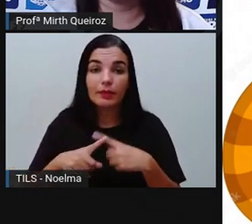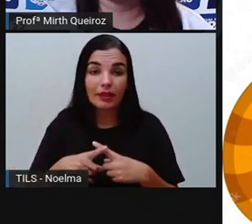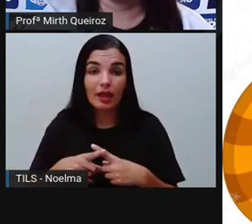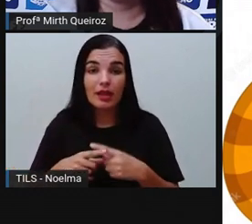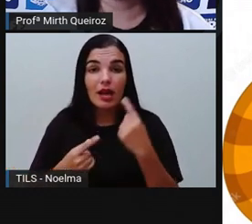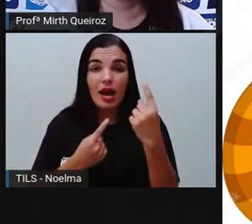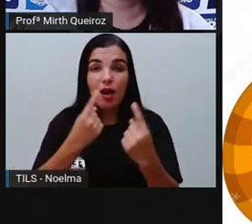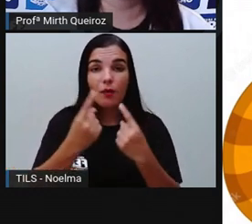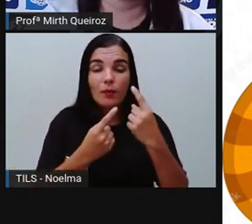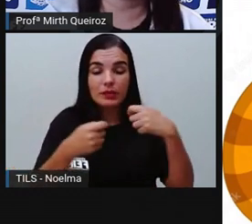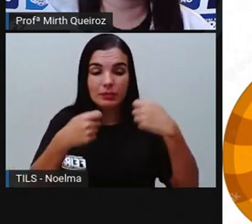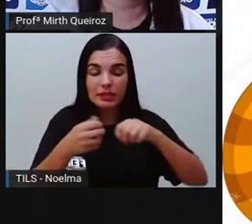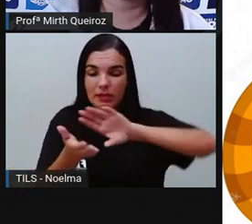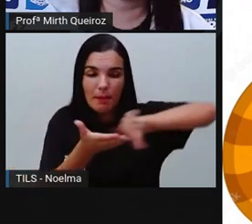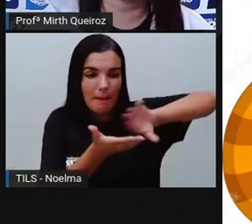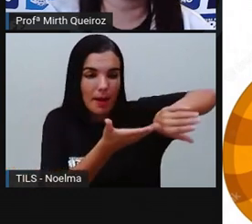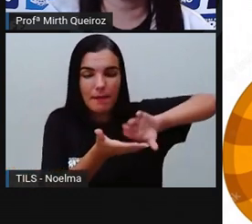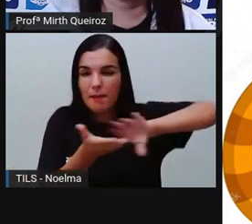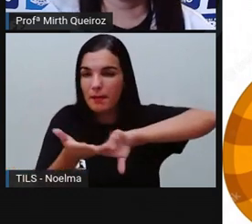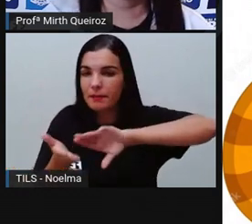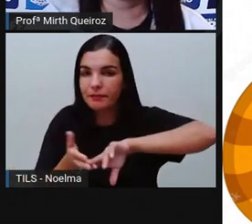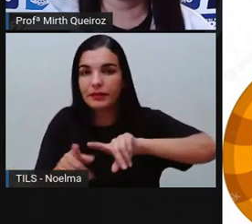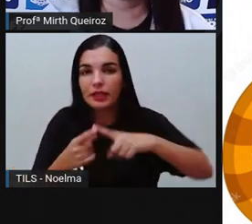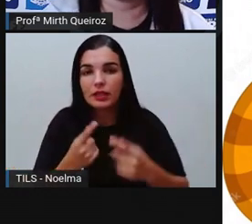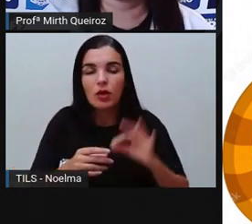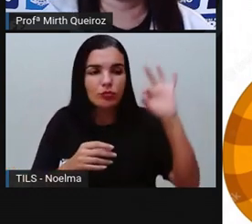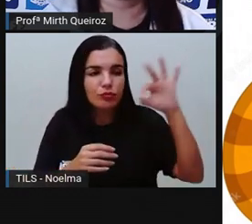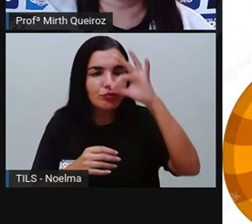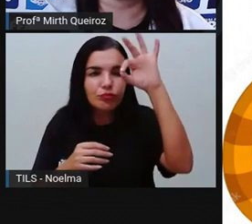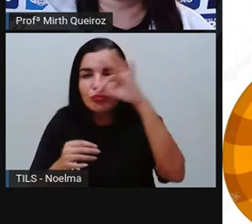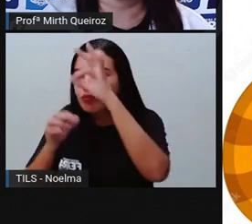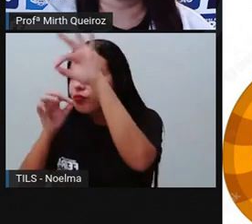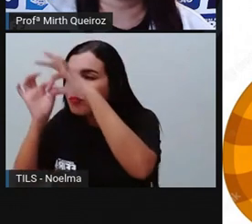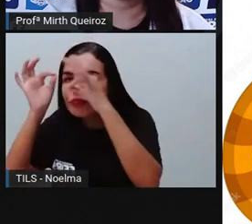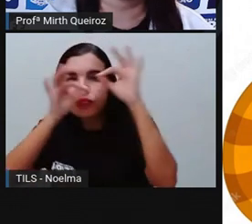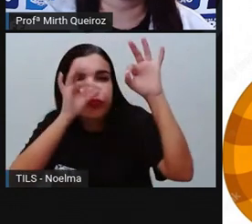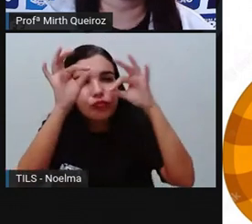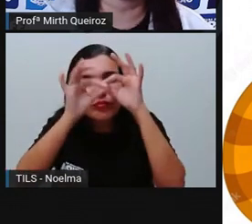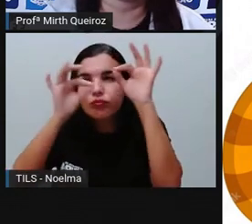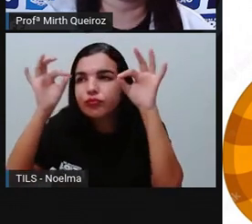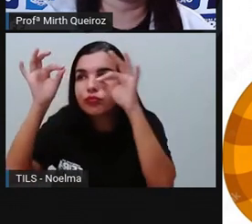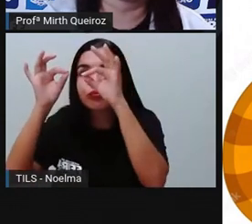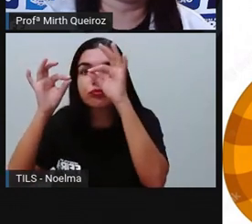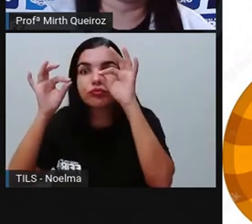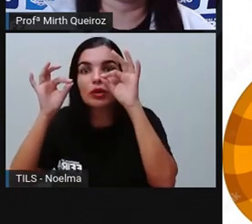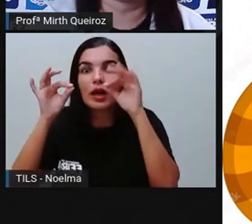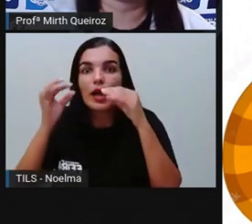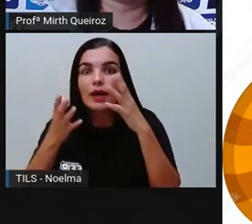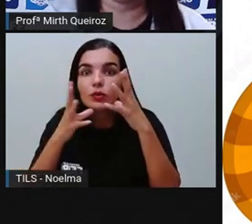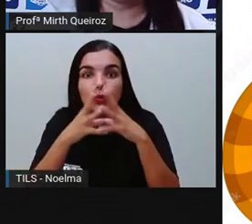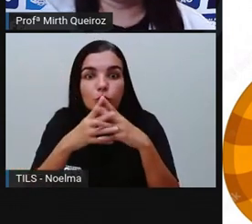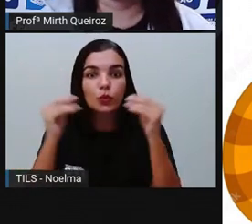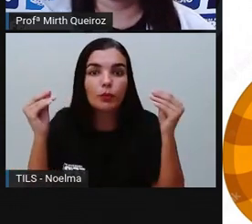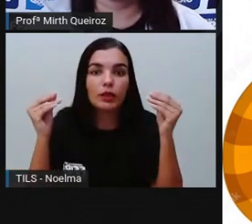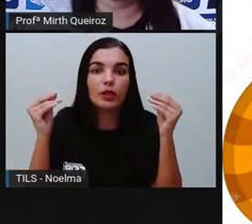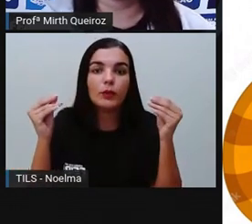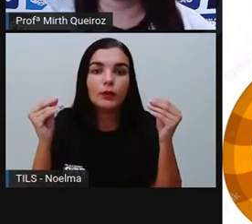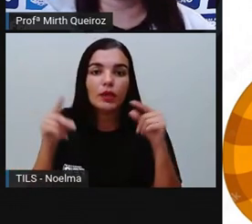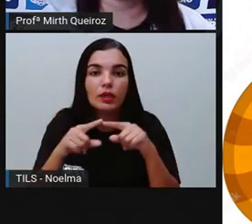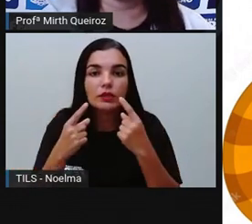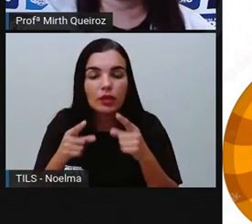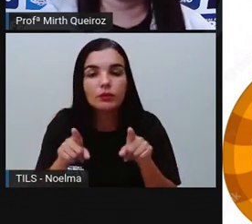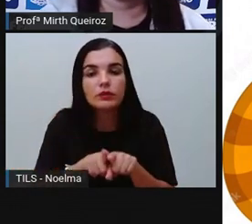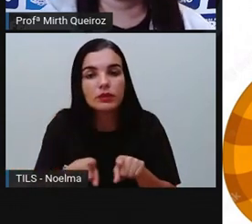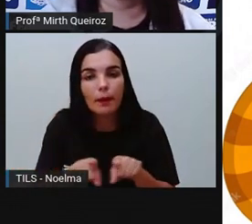morrendo ou fugindo para outros locais. Esse é um exemplo bastante interessante, porque quando a gente vai falar sobre a cadeia alimentar, a gente sempre